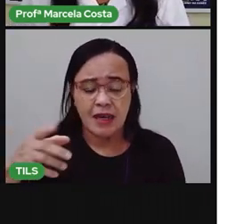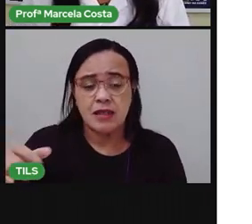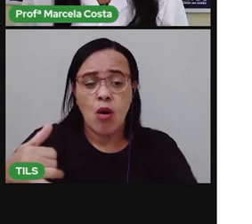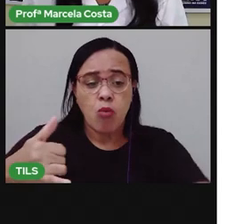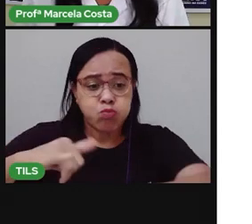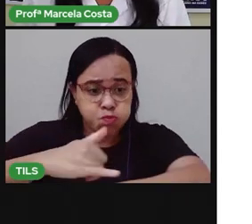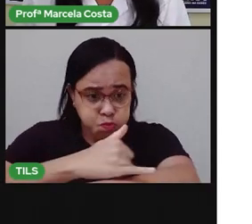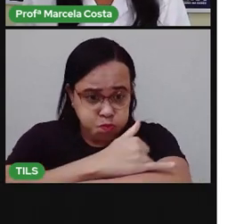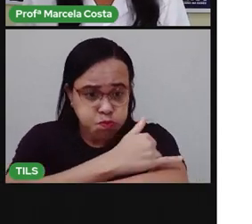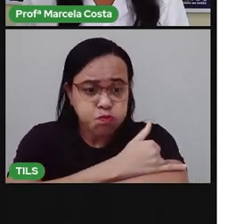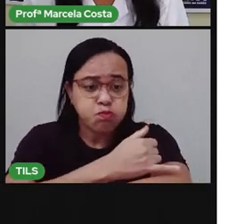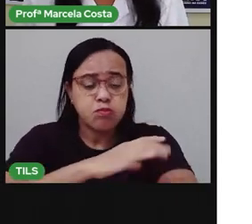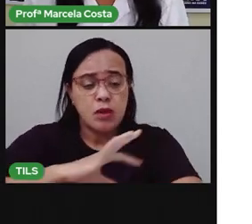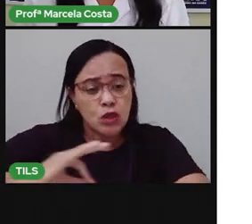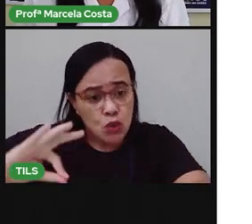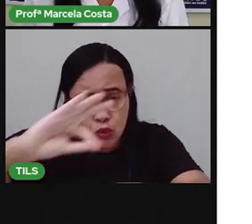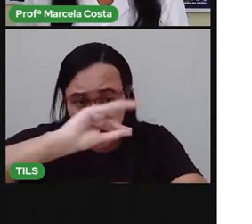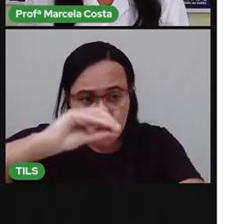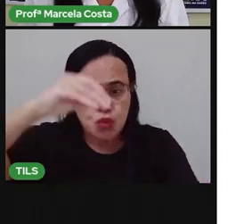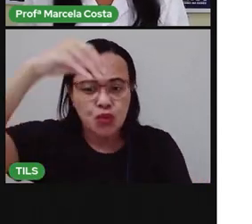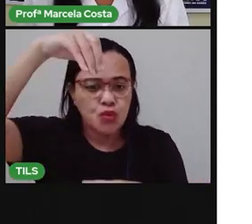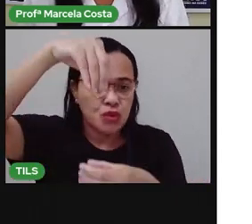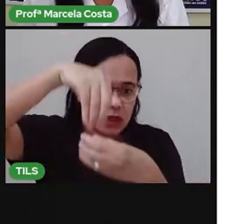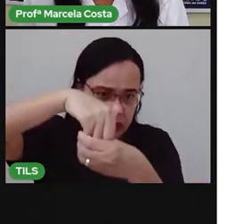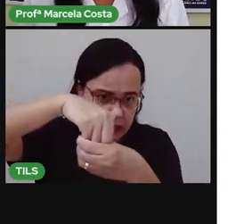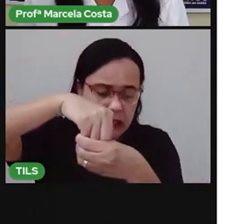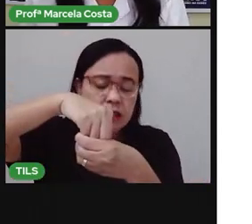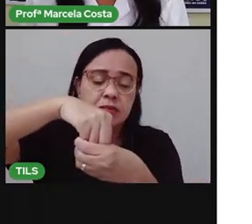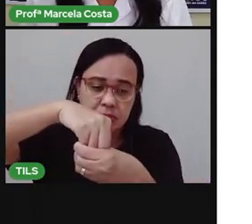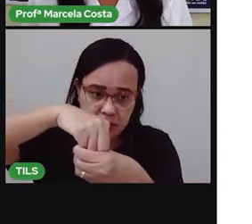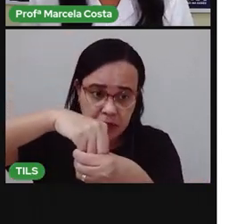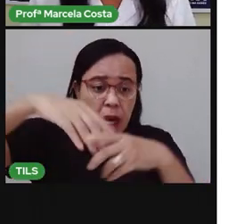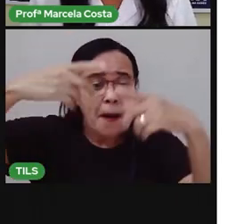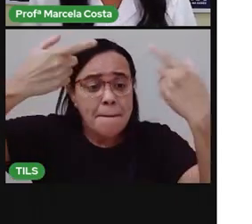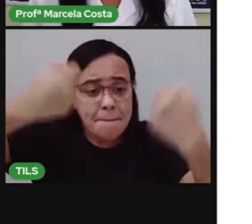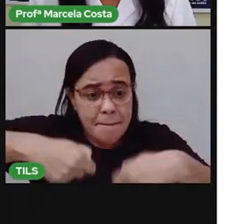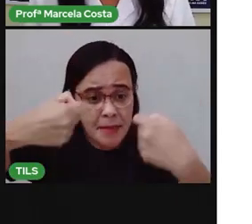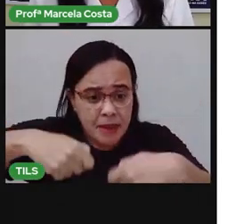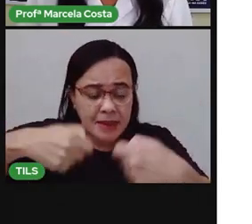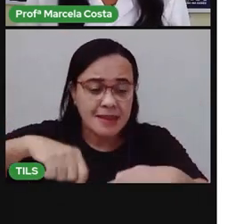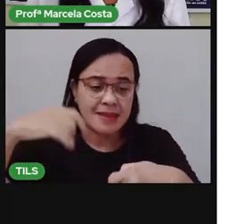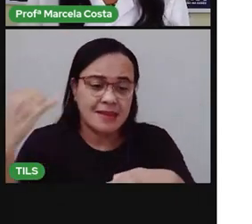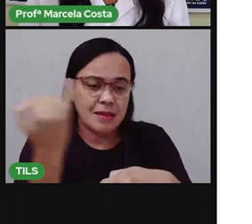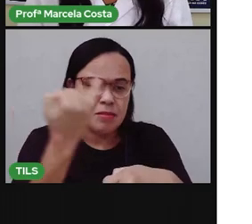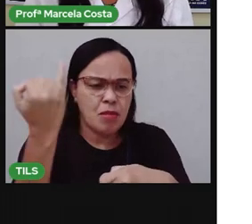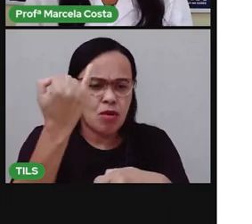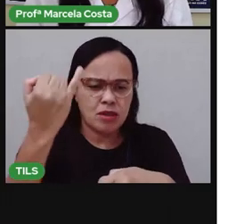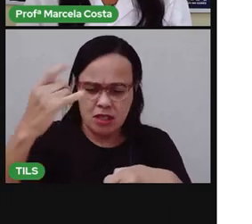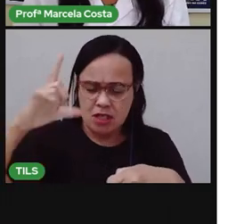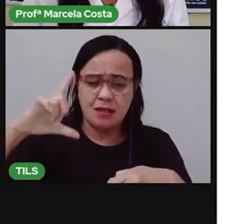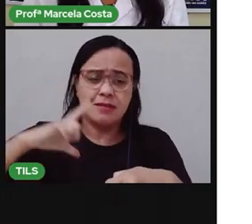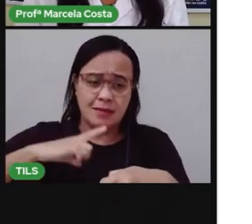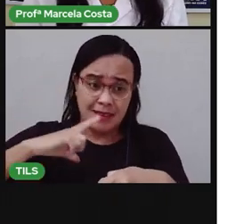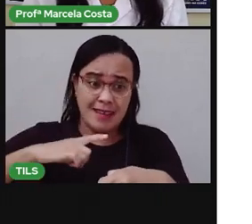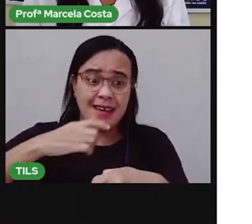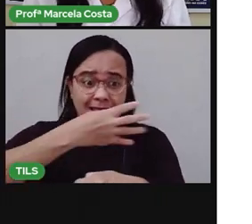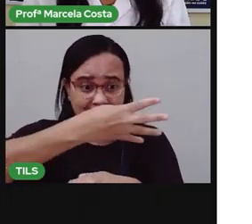o quantitativo nutricional que tem naquele alimento, a gente vai encontrar nessa tabela.